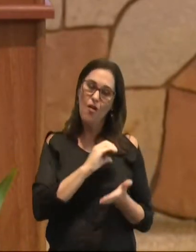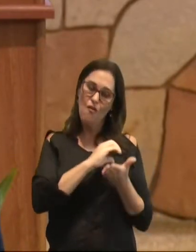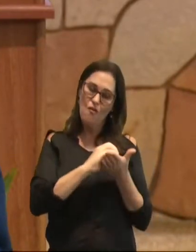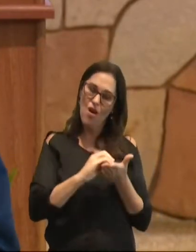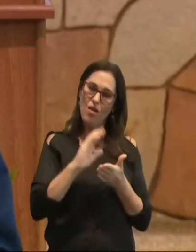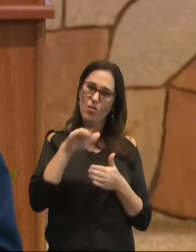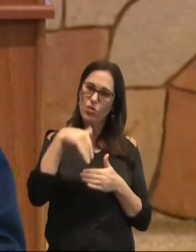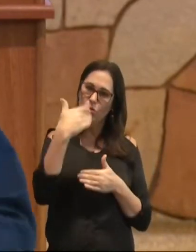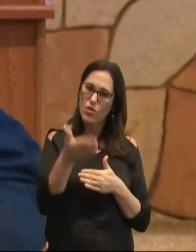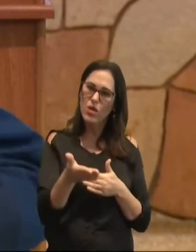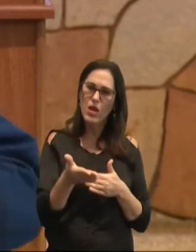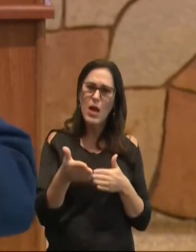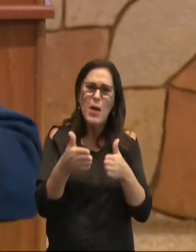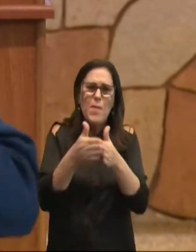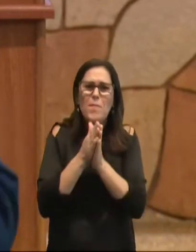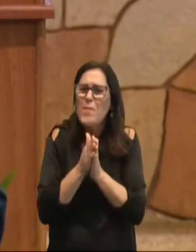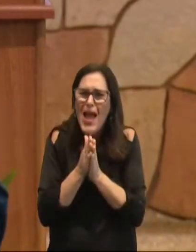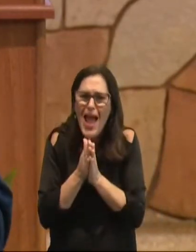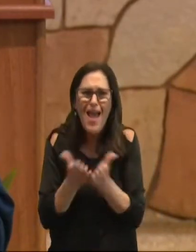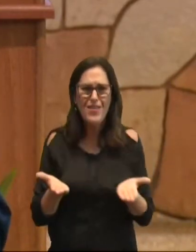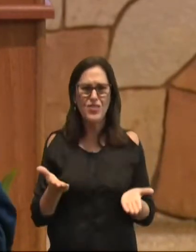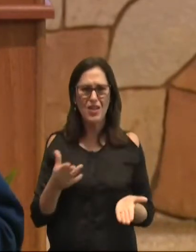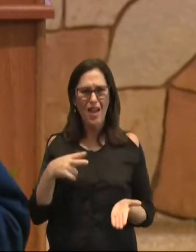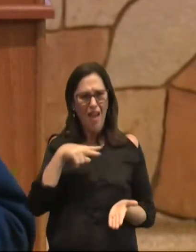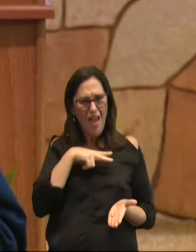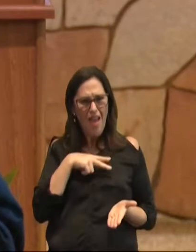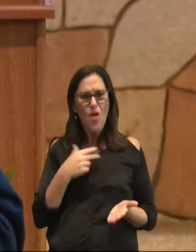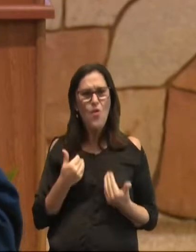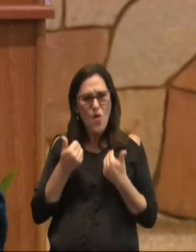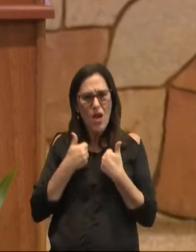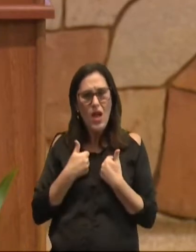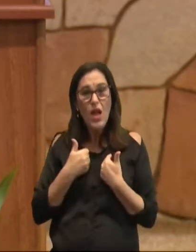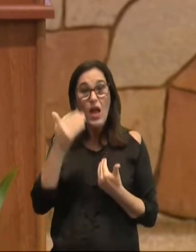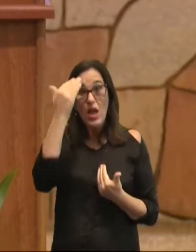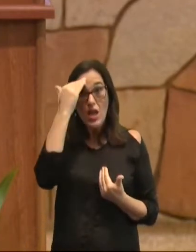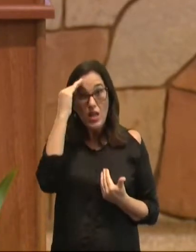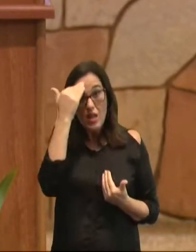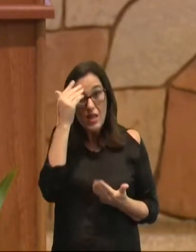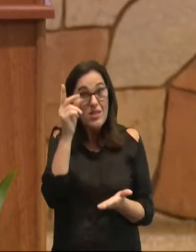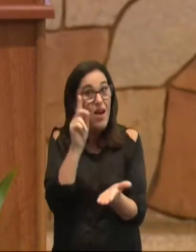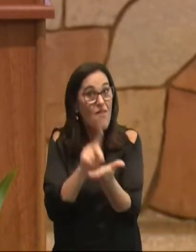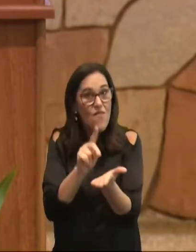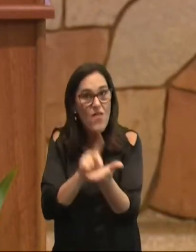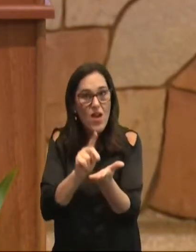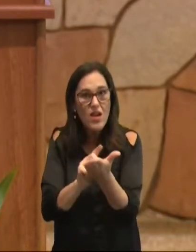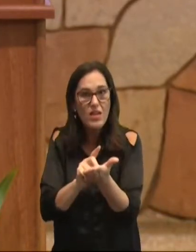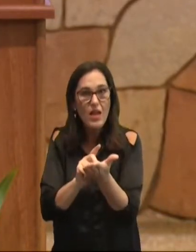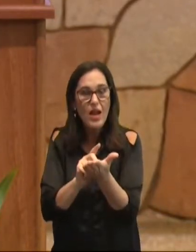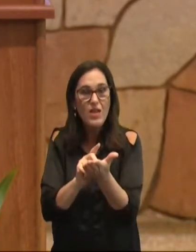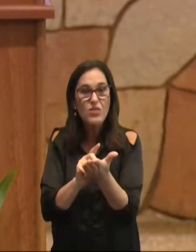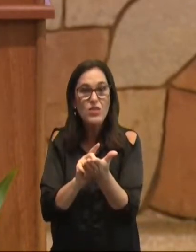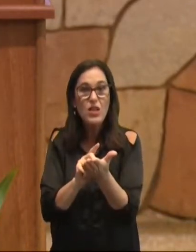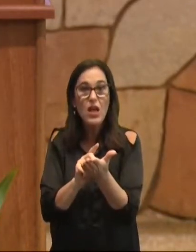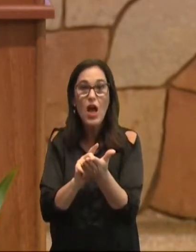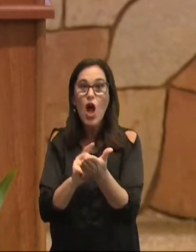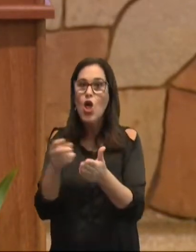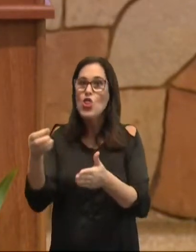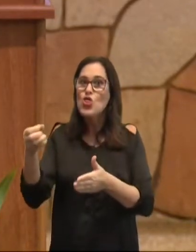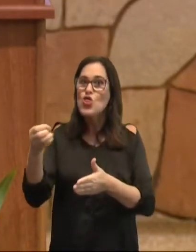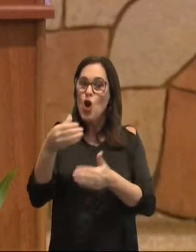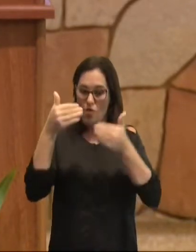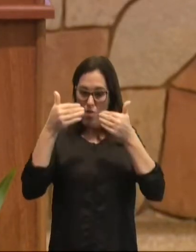seguintes, apela de modo pessoal, para que eles compreendessem a verdade, de que havia uma nova